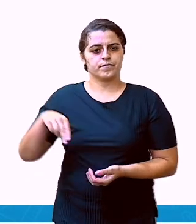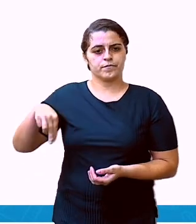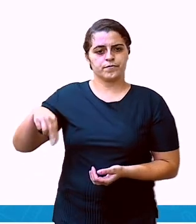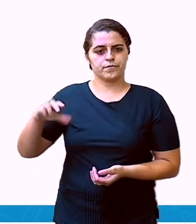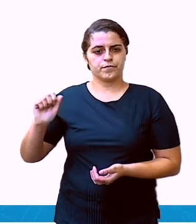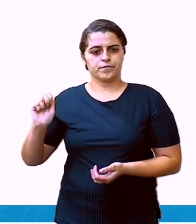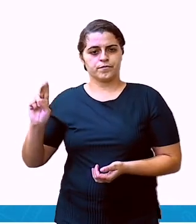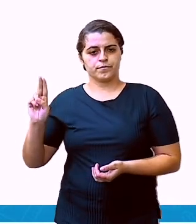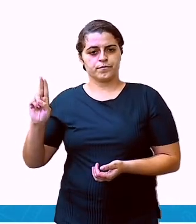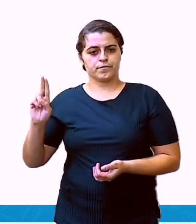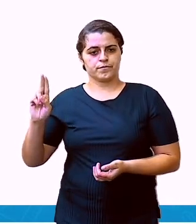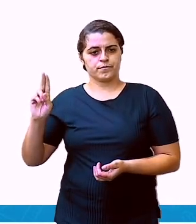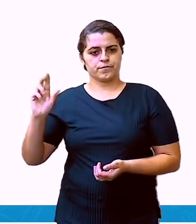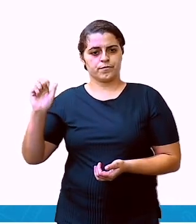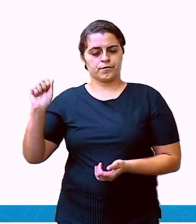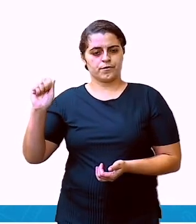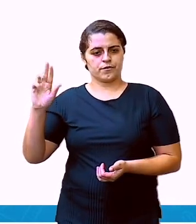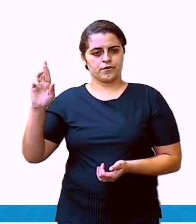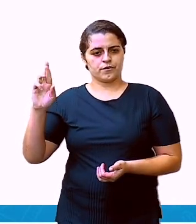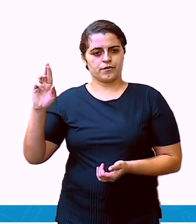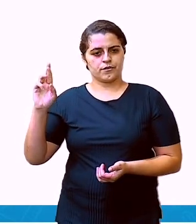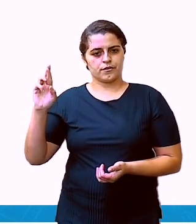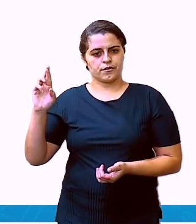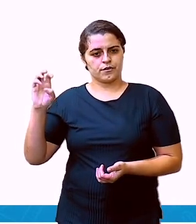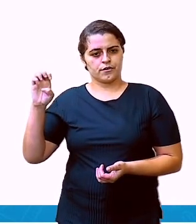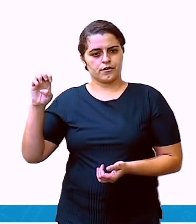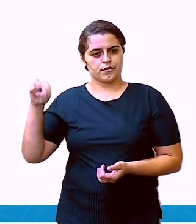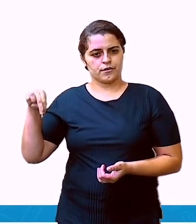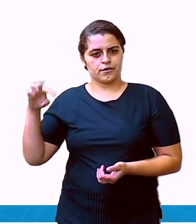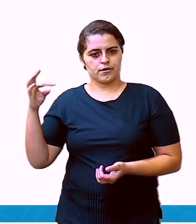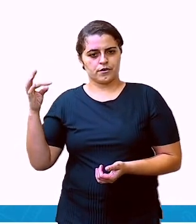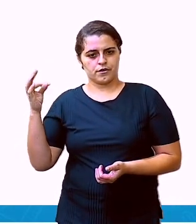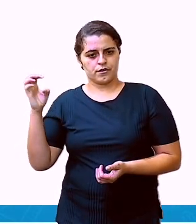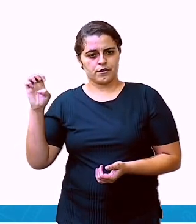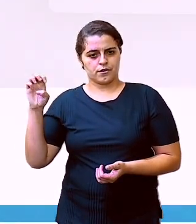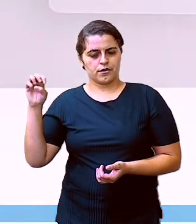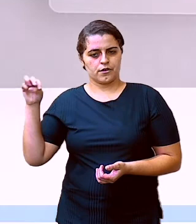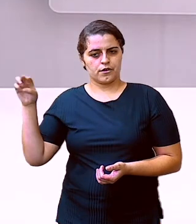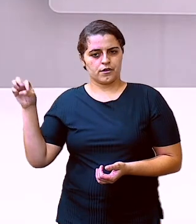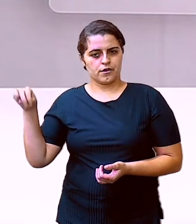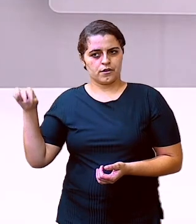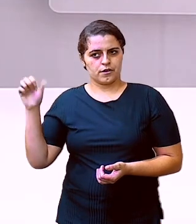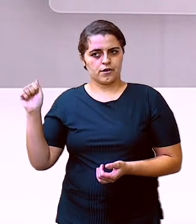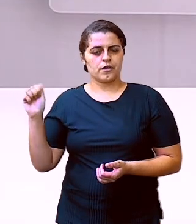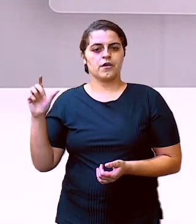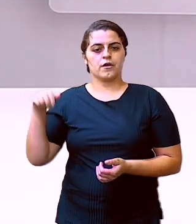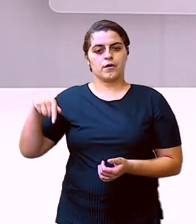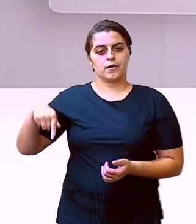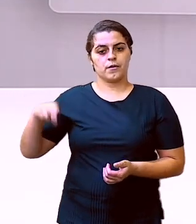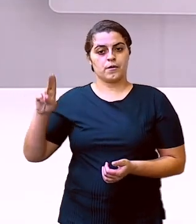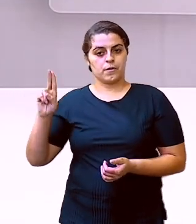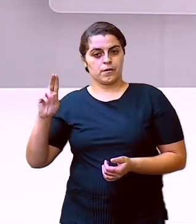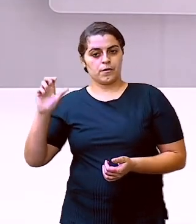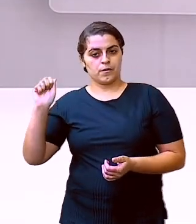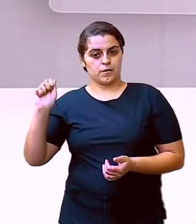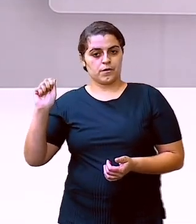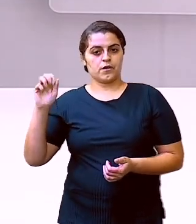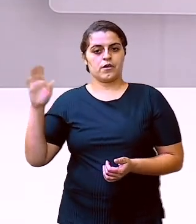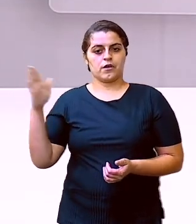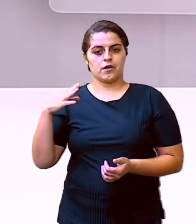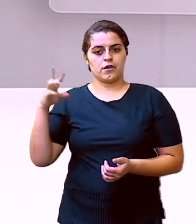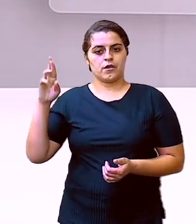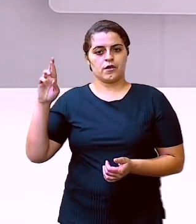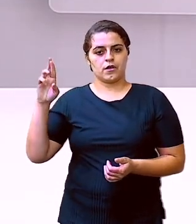Qua-re-tena. Qua-re